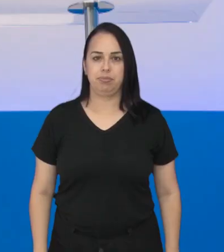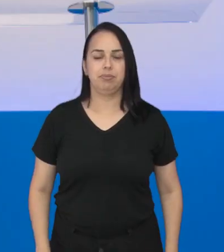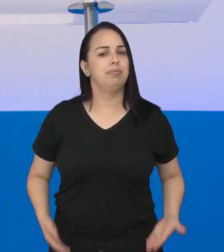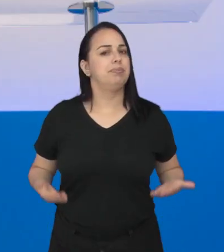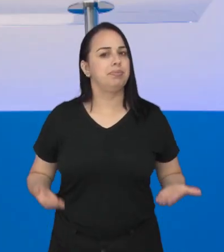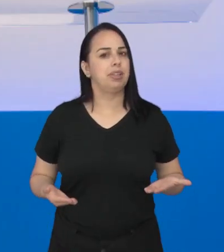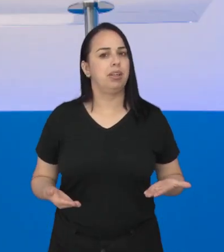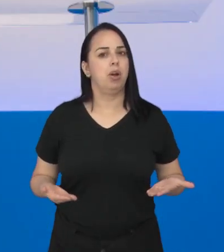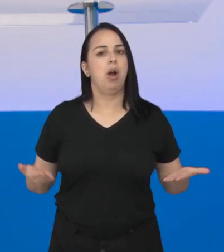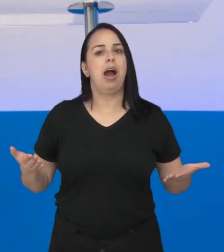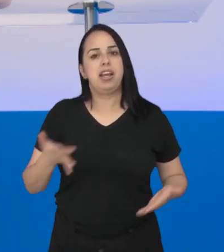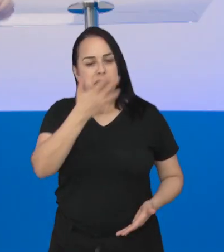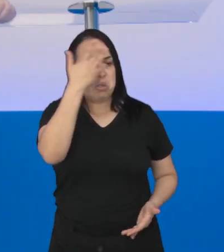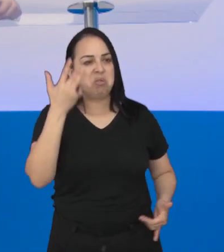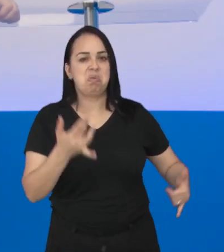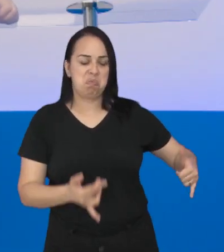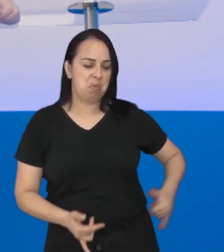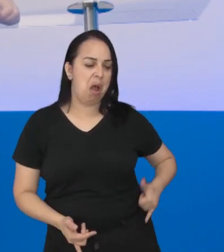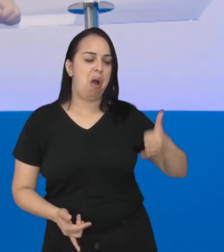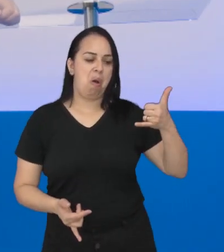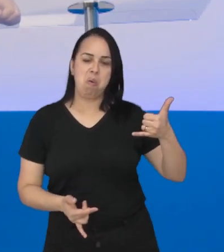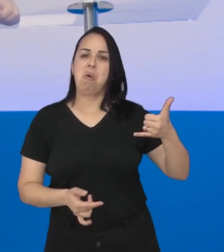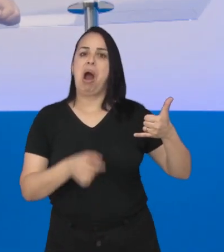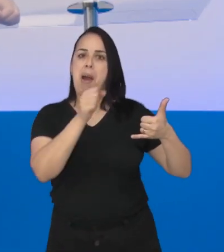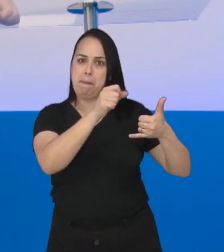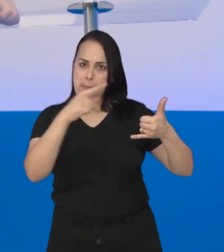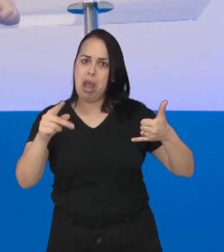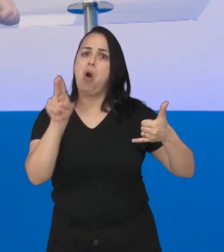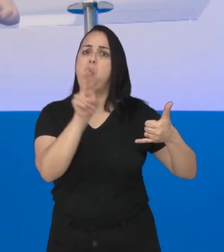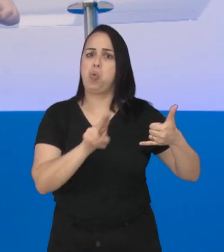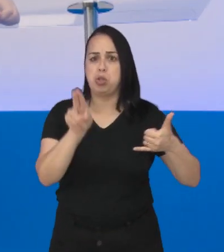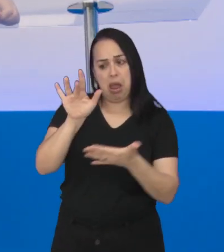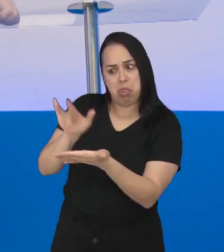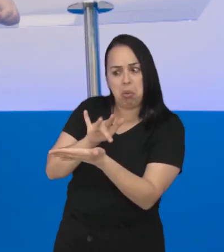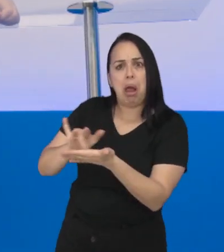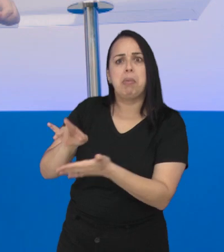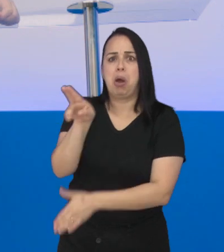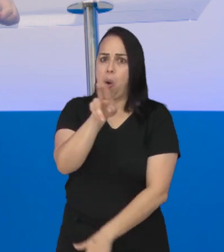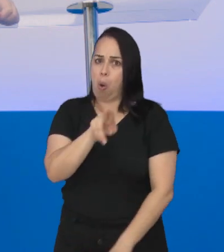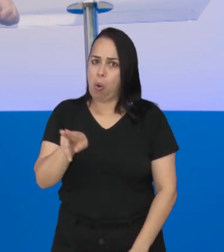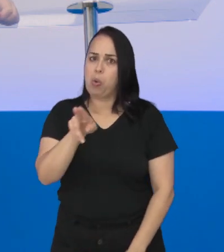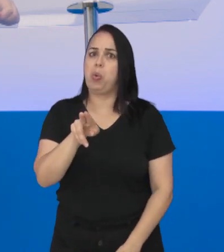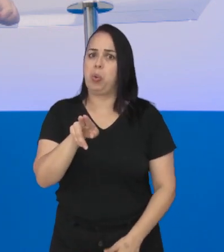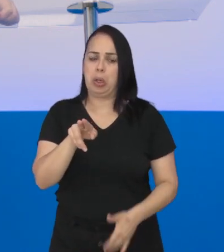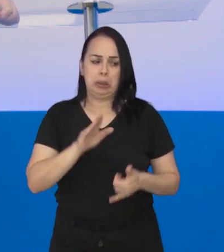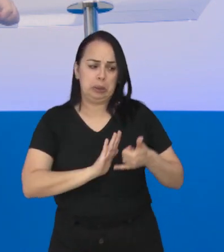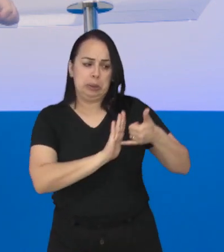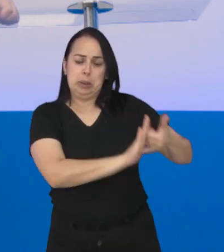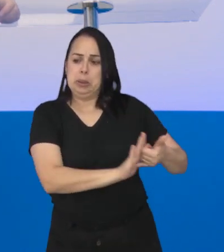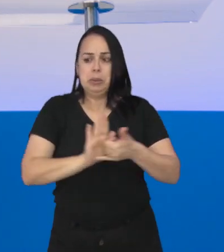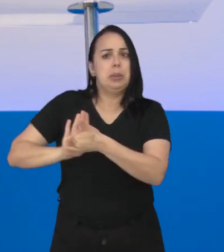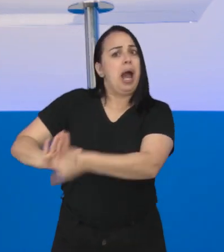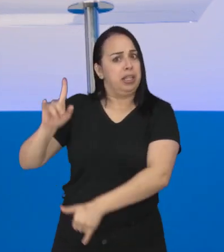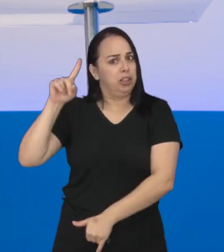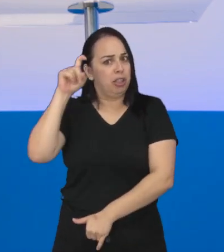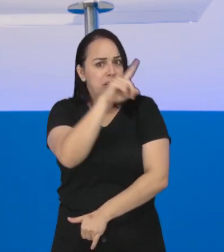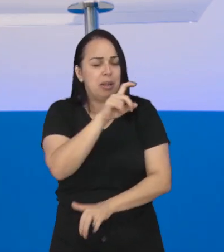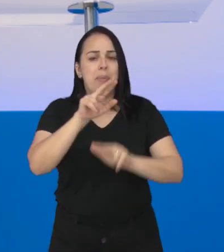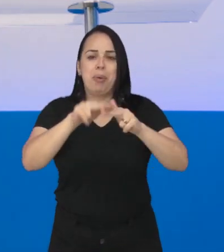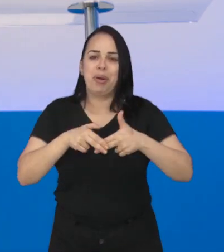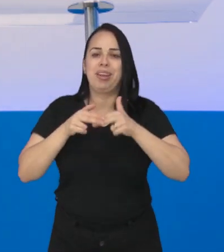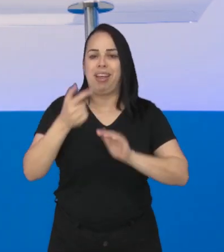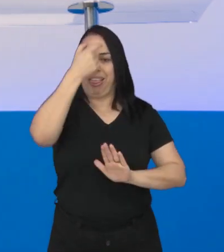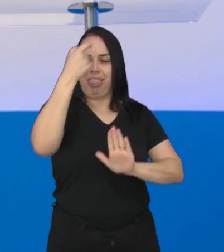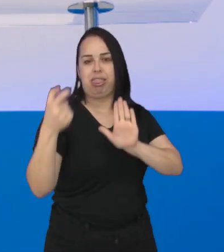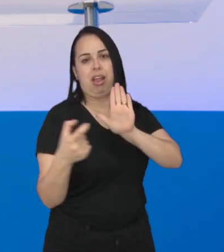E quem hoje não usa algum aplicativo no celular, tablet ou computador, hein? Difícil ficar sem. Pois é, a